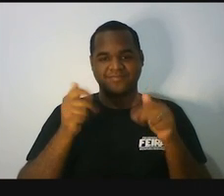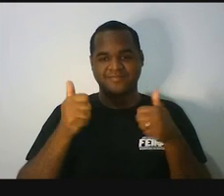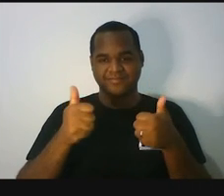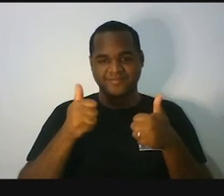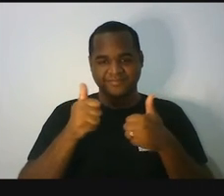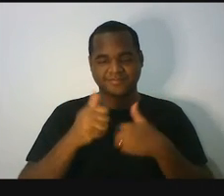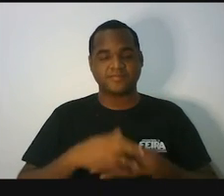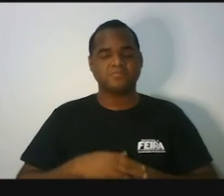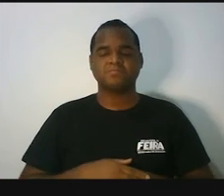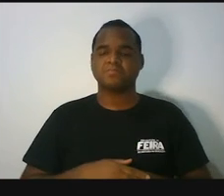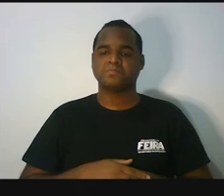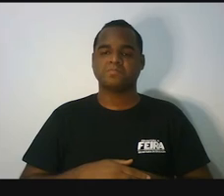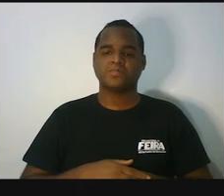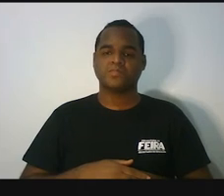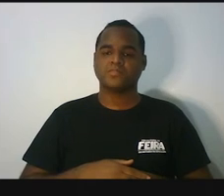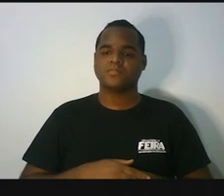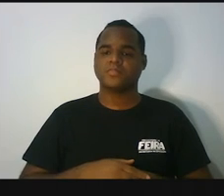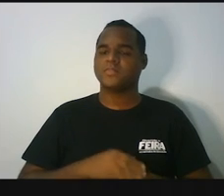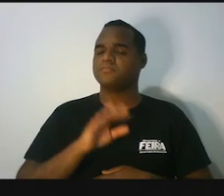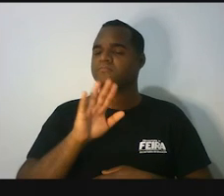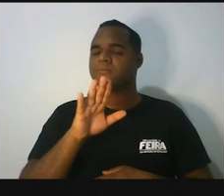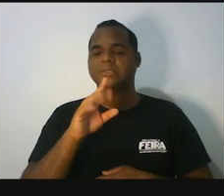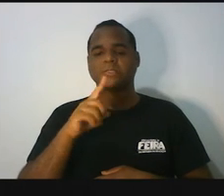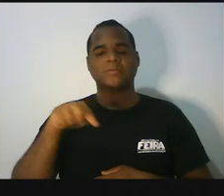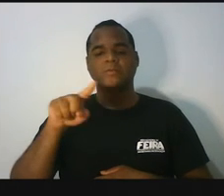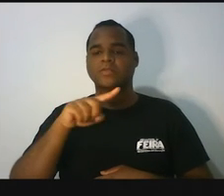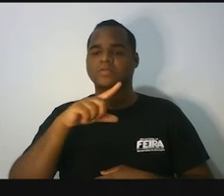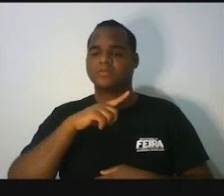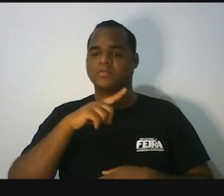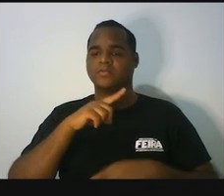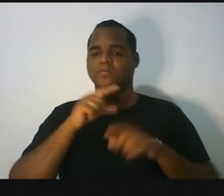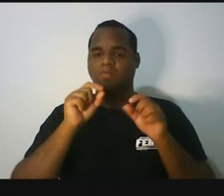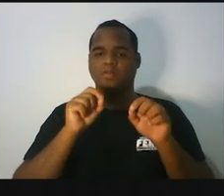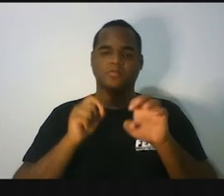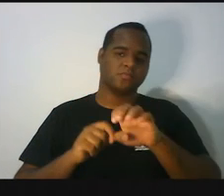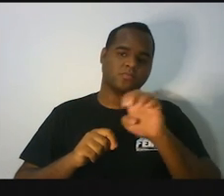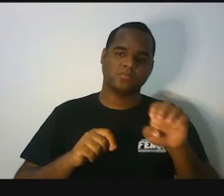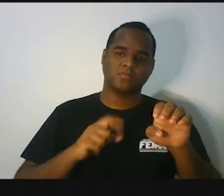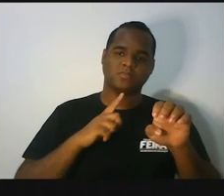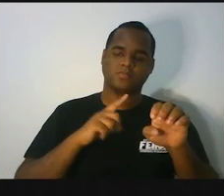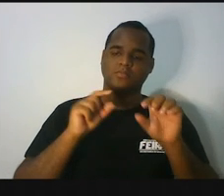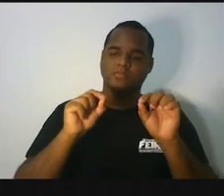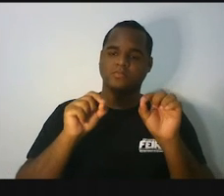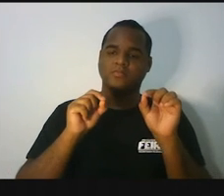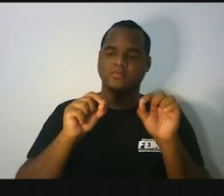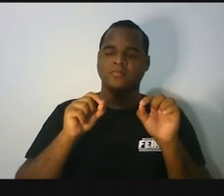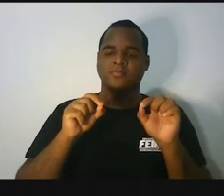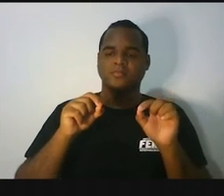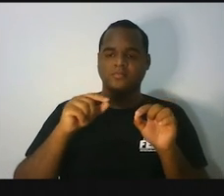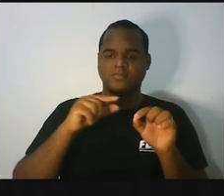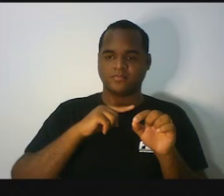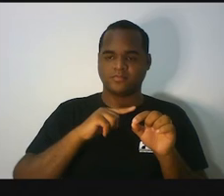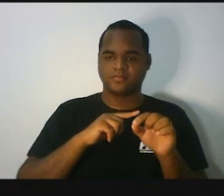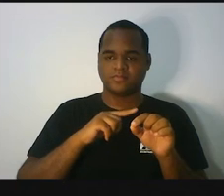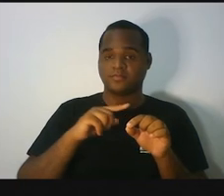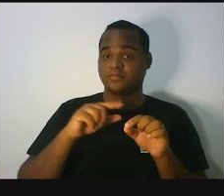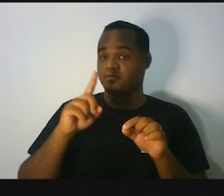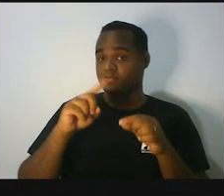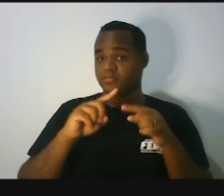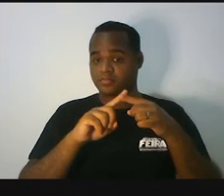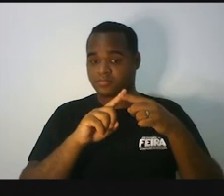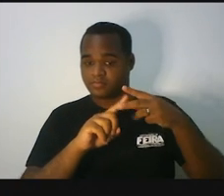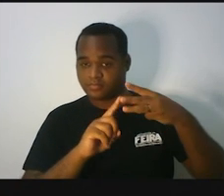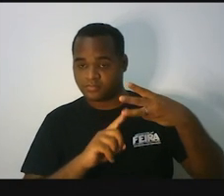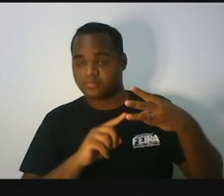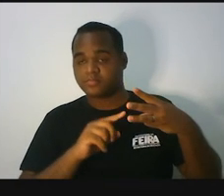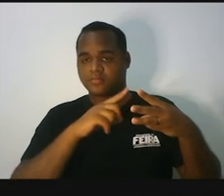mas o que é que a gente tem do lado esquerdo do lado esquerdo a gente tem três caixinhas cada